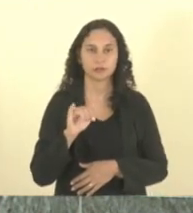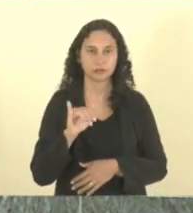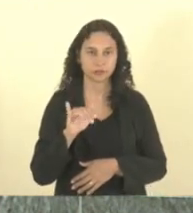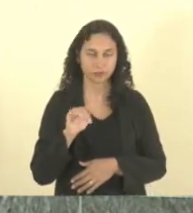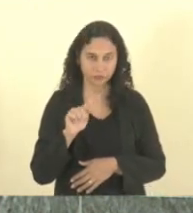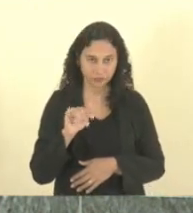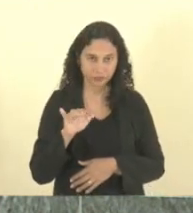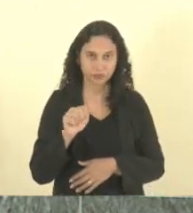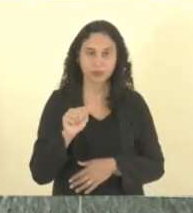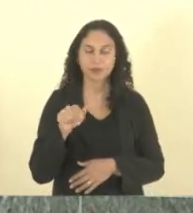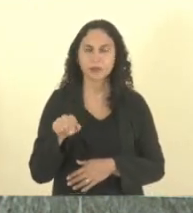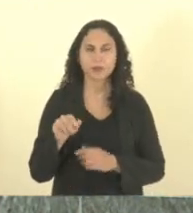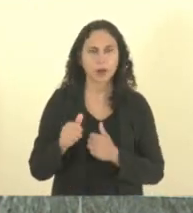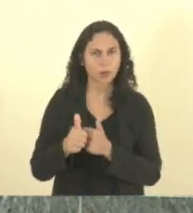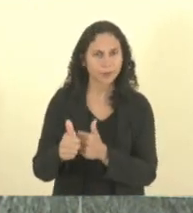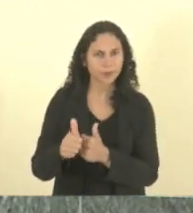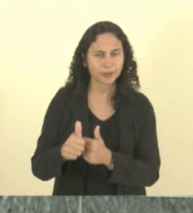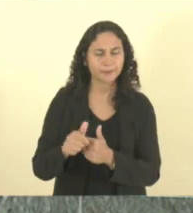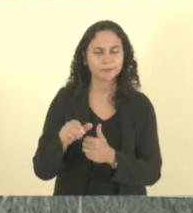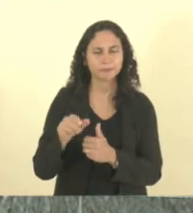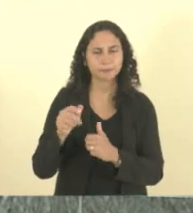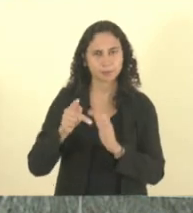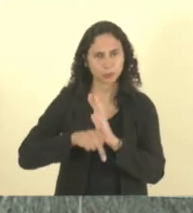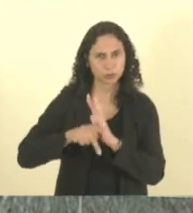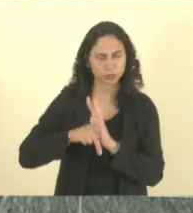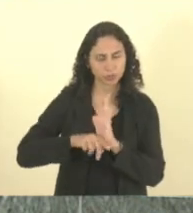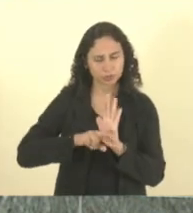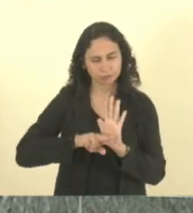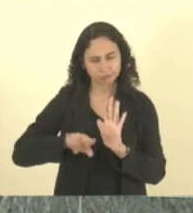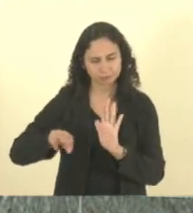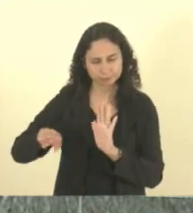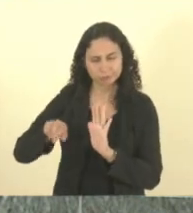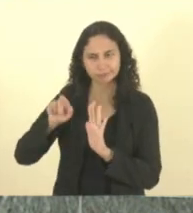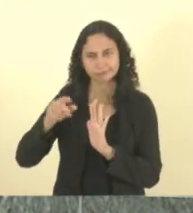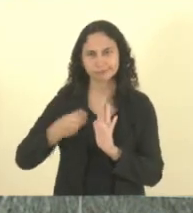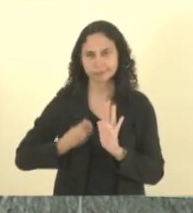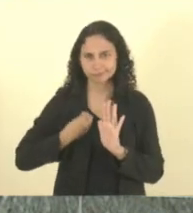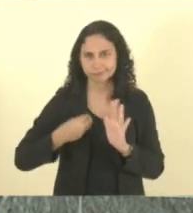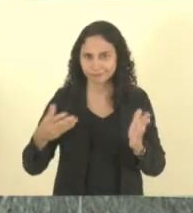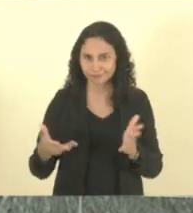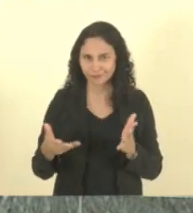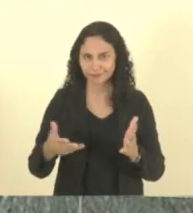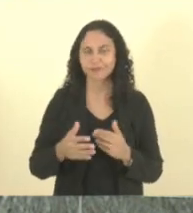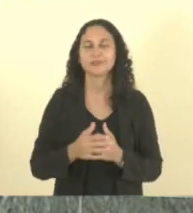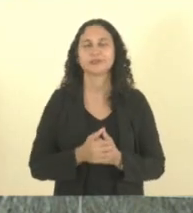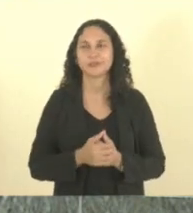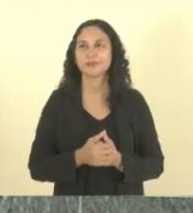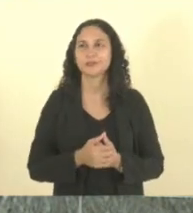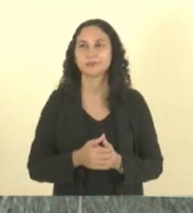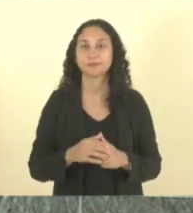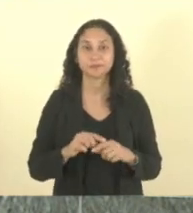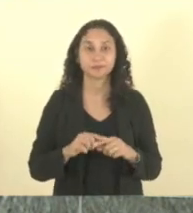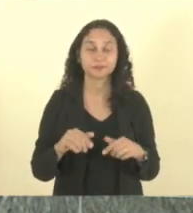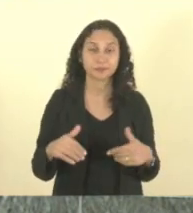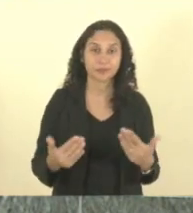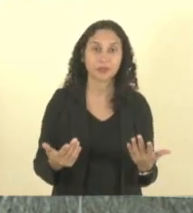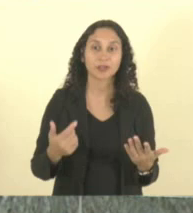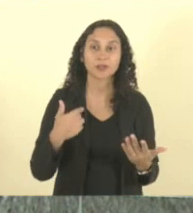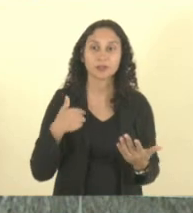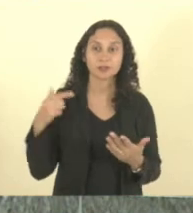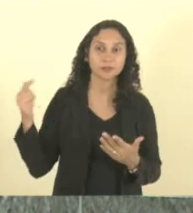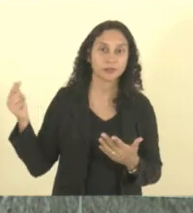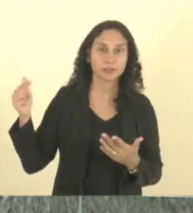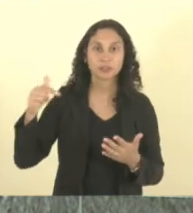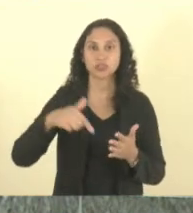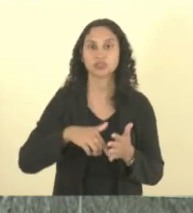acompanhar a votação desse projeto. Enquanto o deputado Coronel Wellington não chega para formar o coro, necessário para a votação, se algum